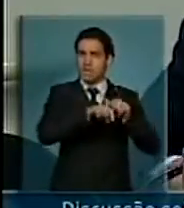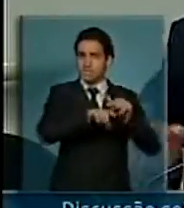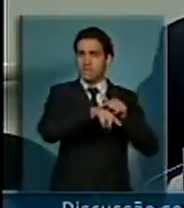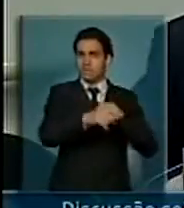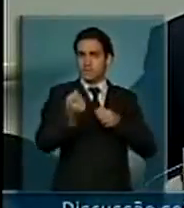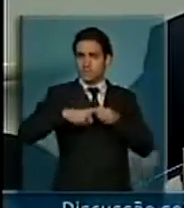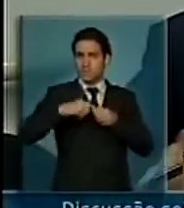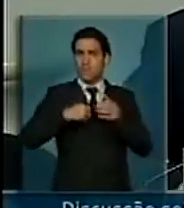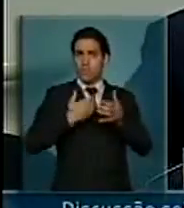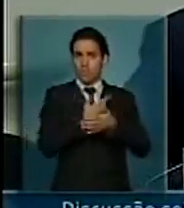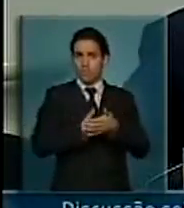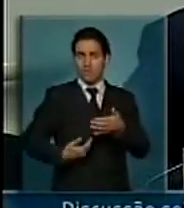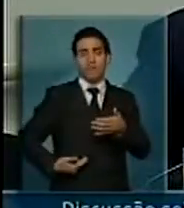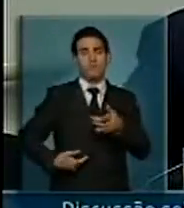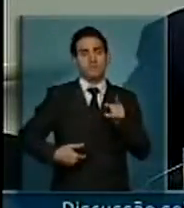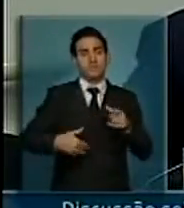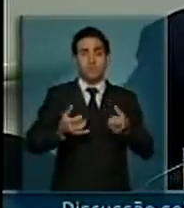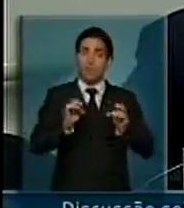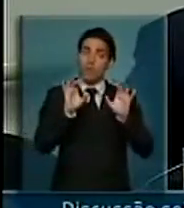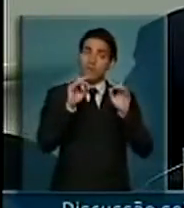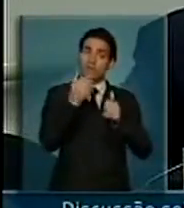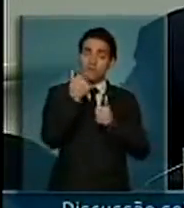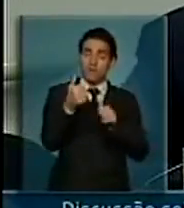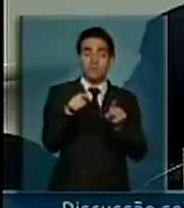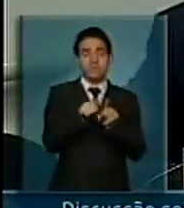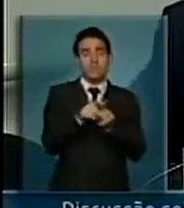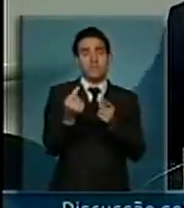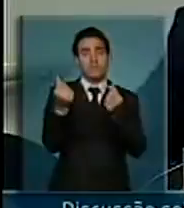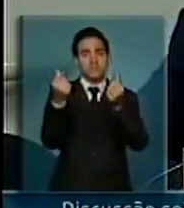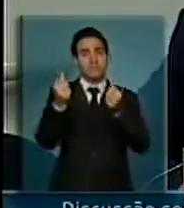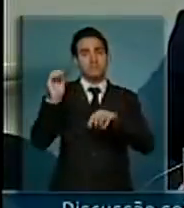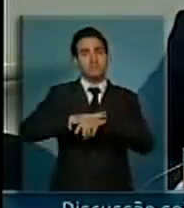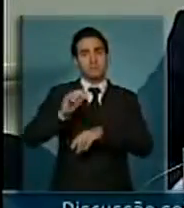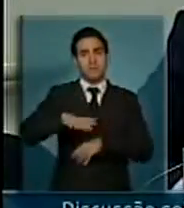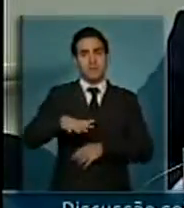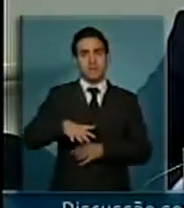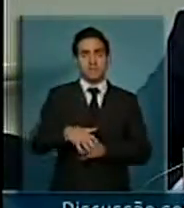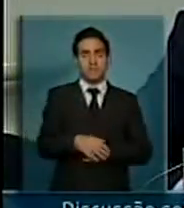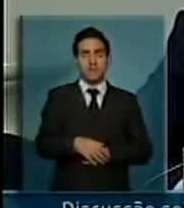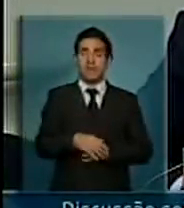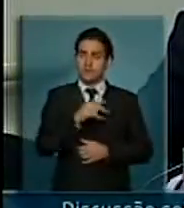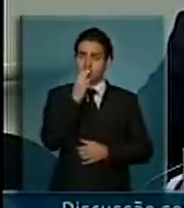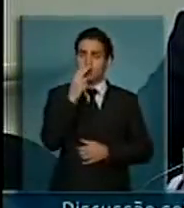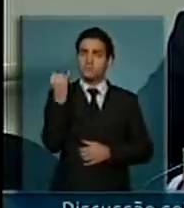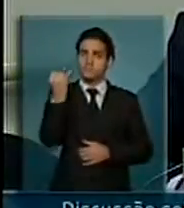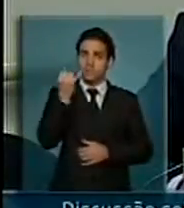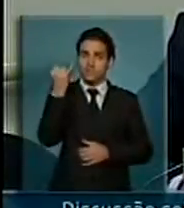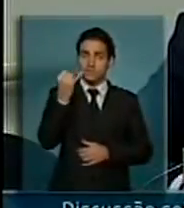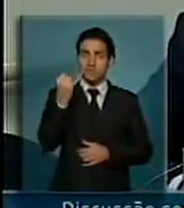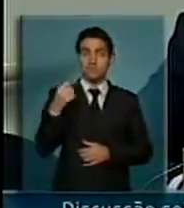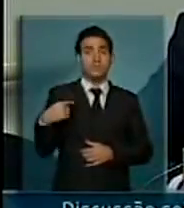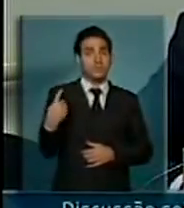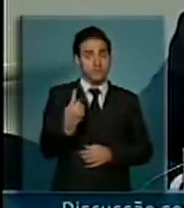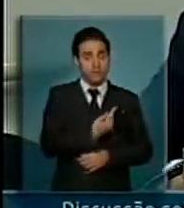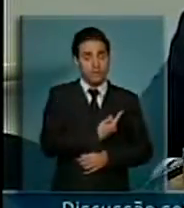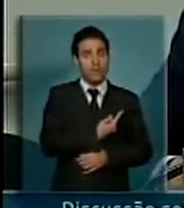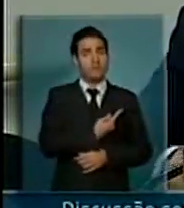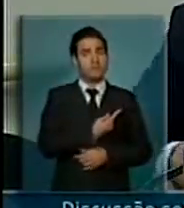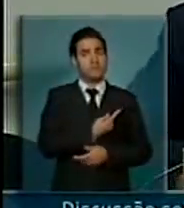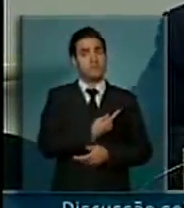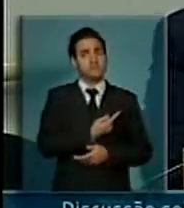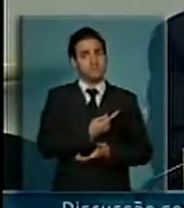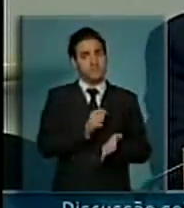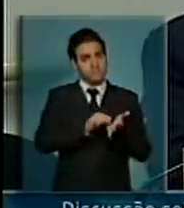qualidade melhor e preço menor. Acho que é importante, e nós estamos colocando isso com maior